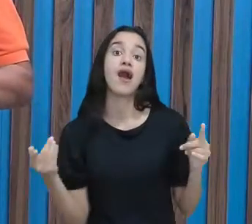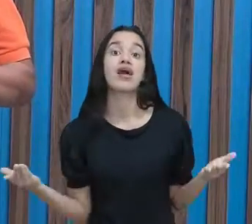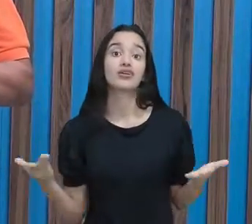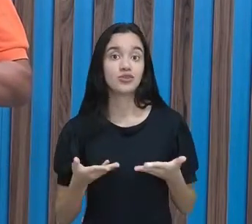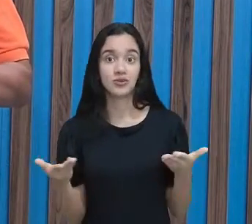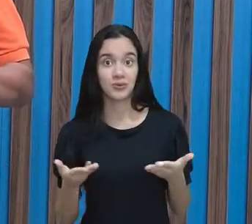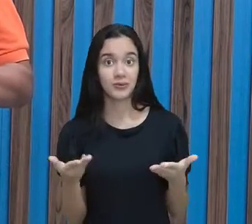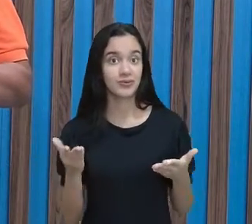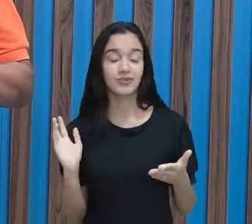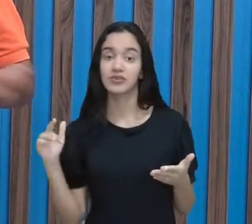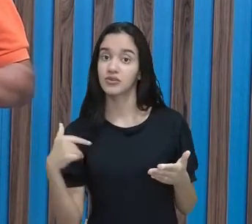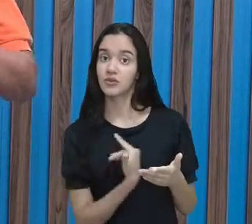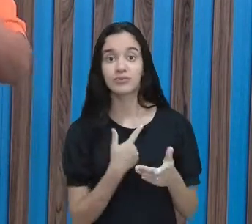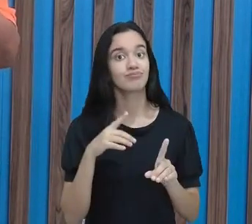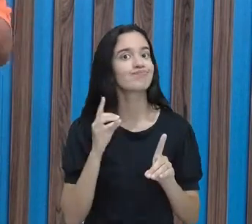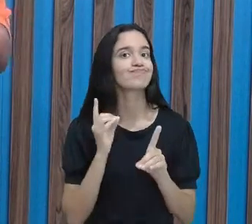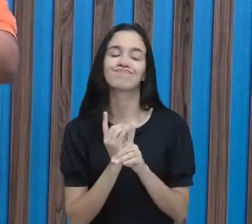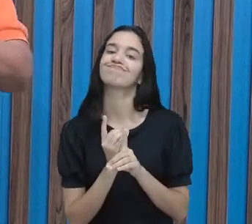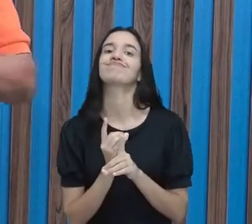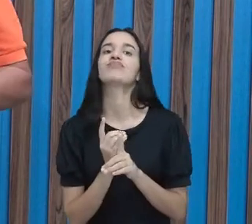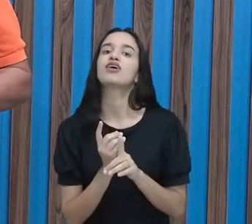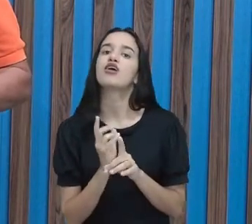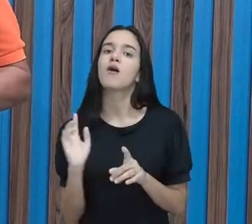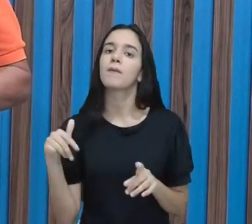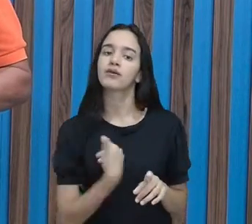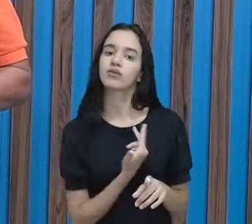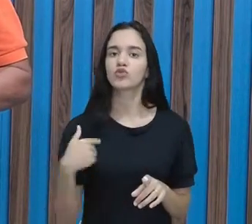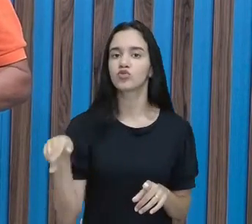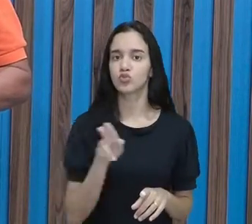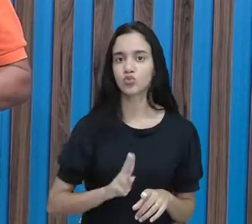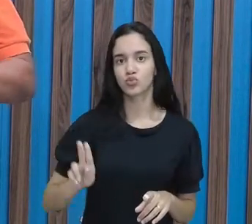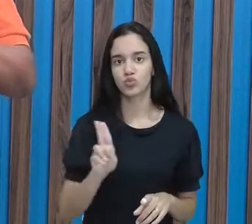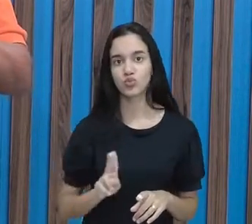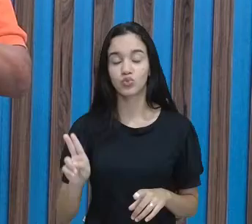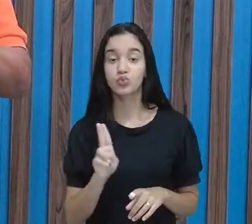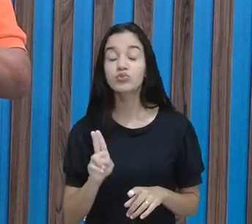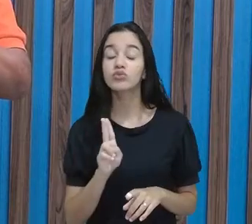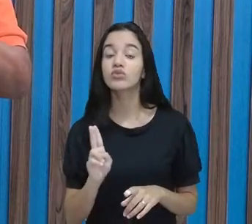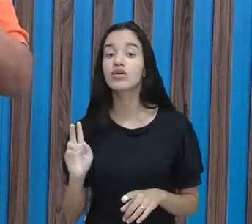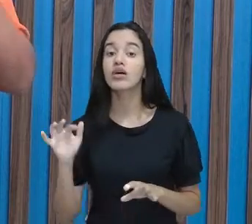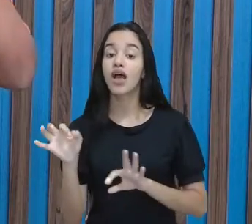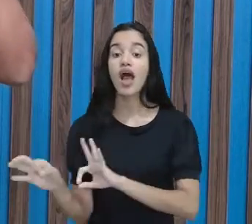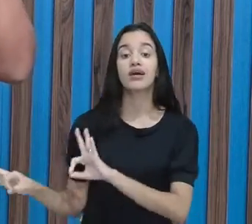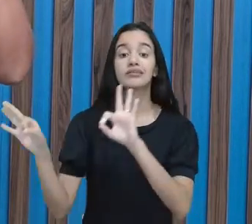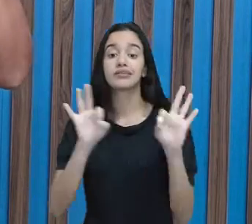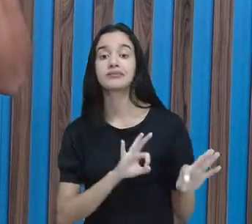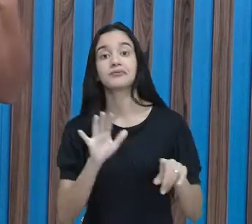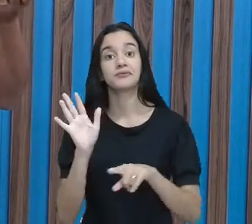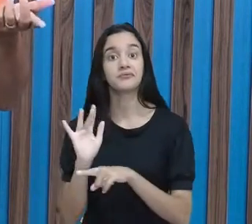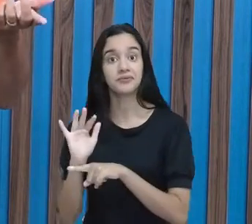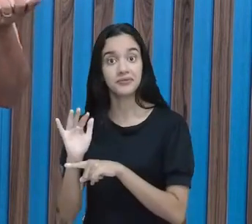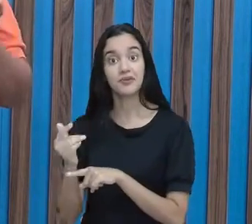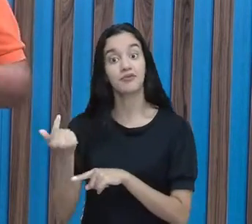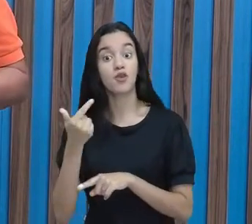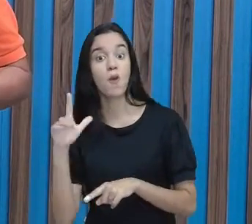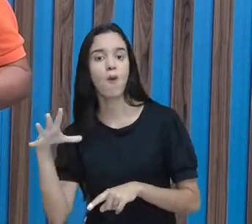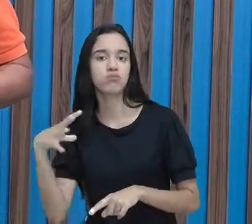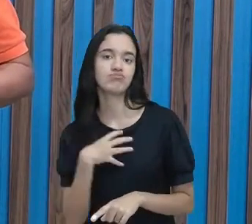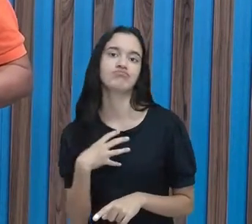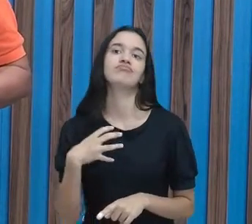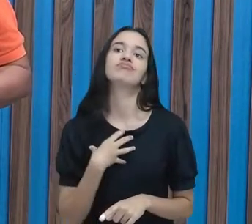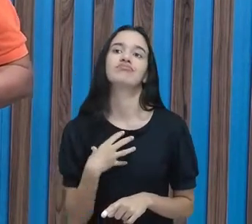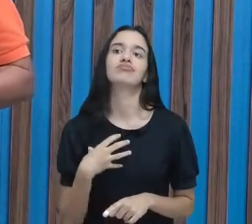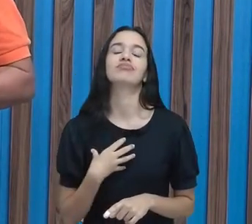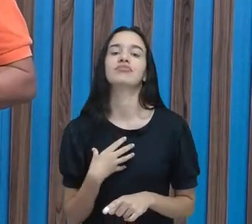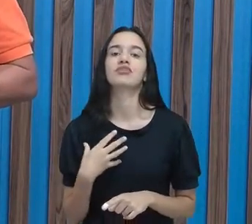não encontramos mais para o nosso uso no cotidiano. A gente assiste filme de outra forma.